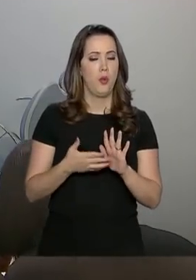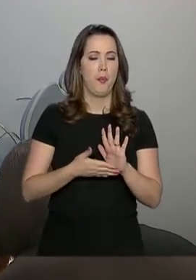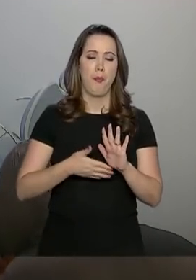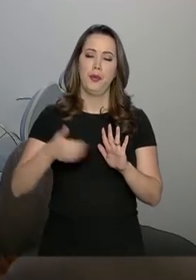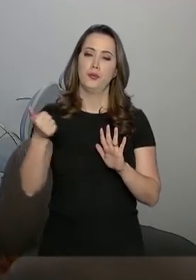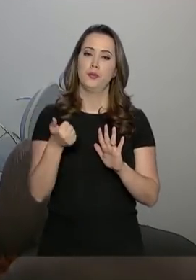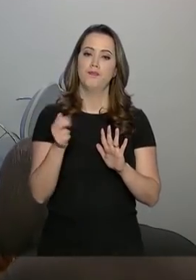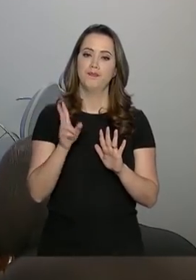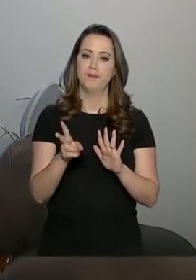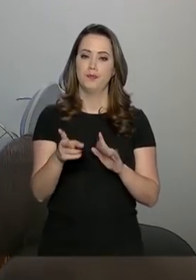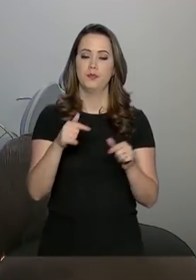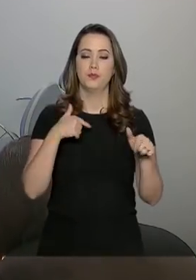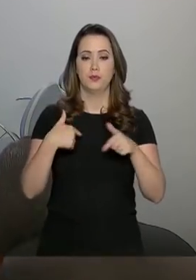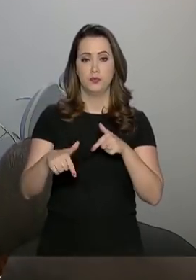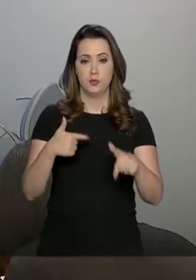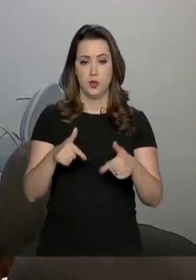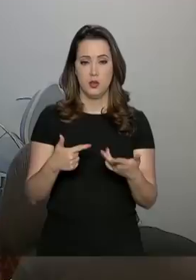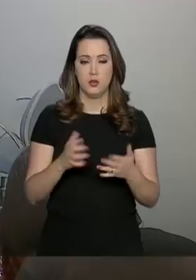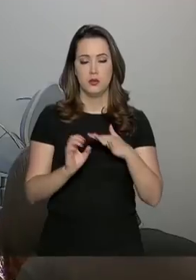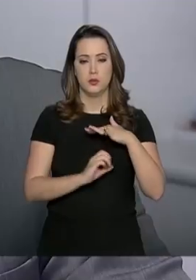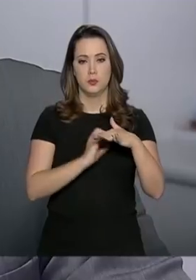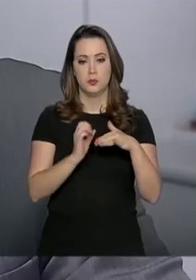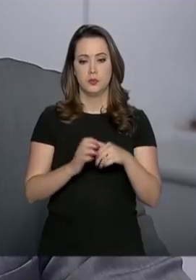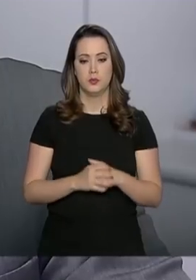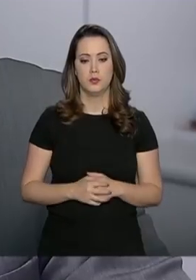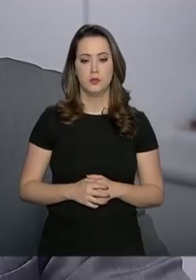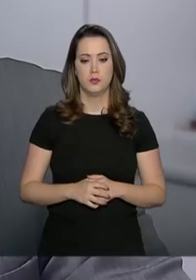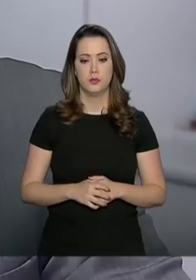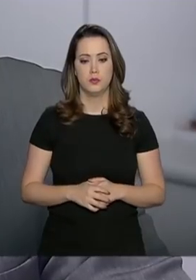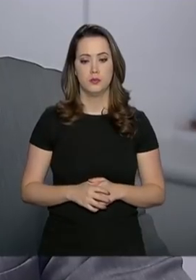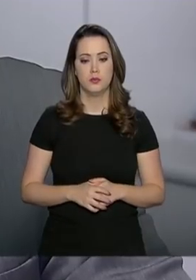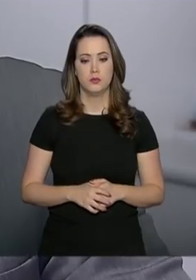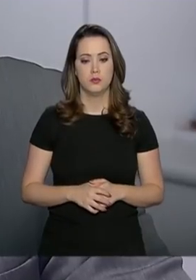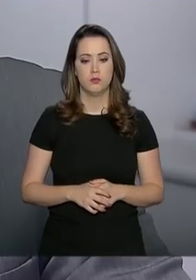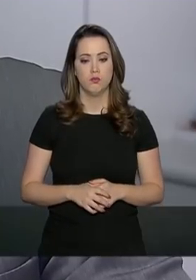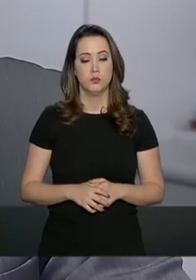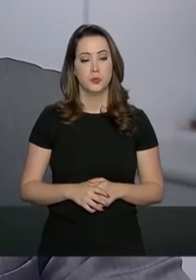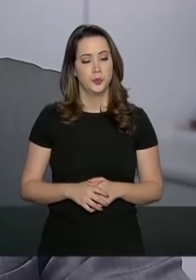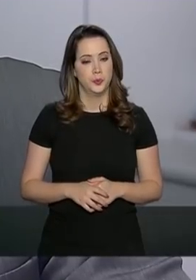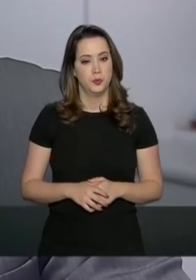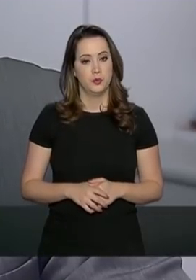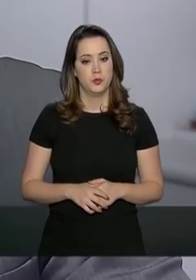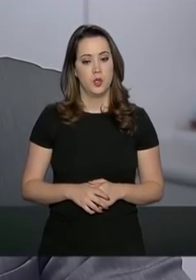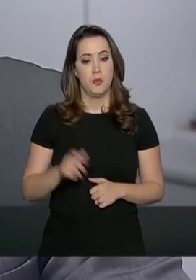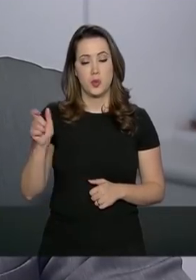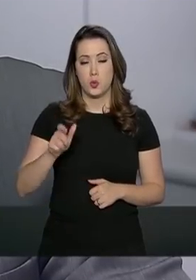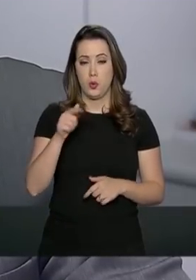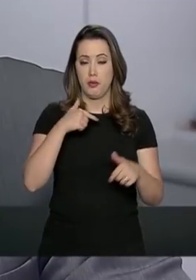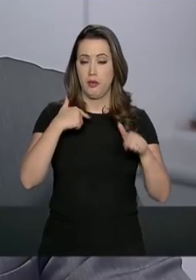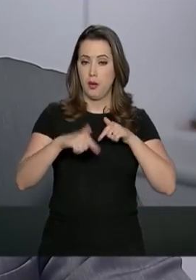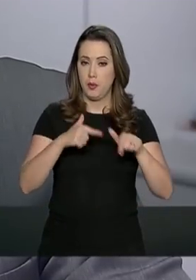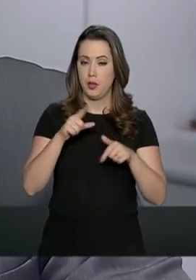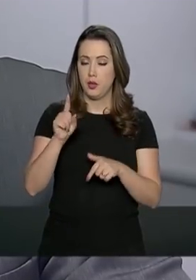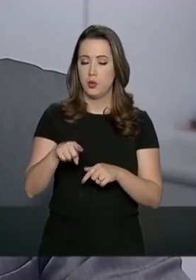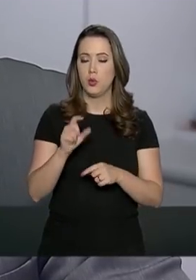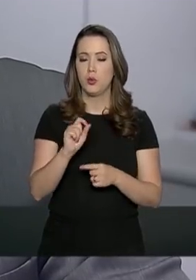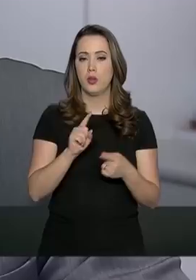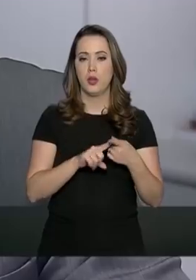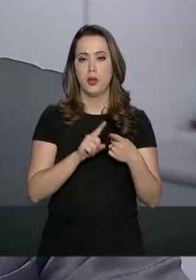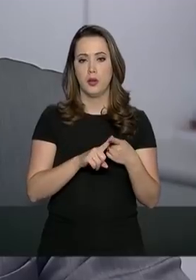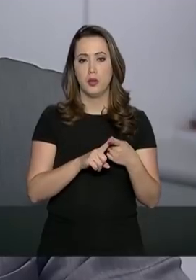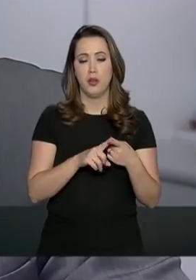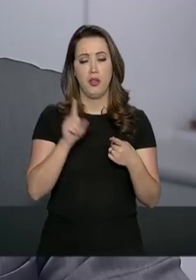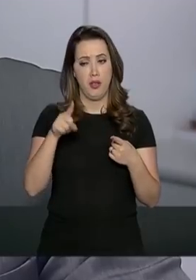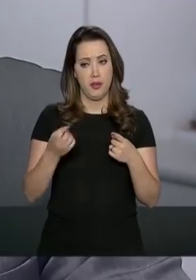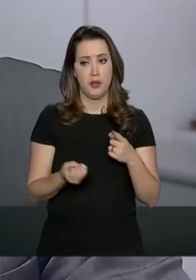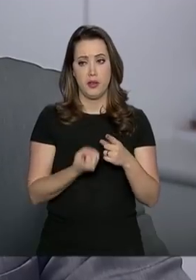melhorias para os trabalhadores e empresas. Para o trabalhador, um primeiro momento é que a RAIS é fonte de